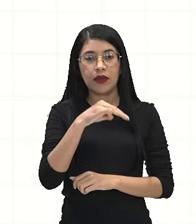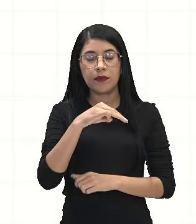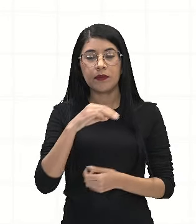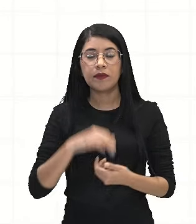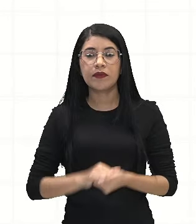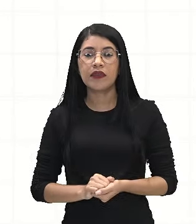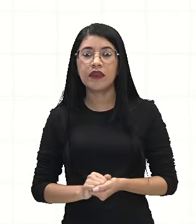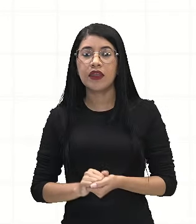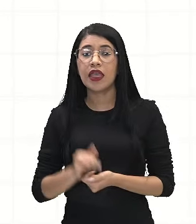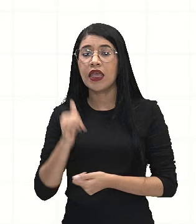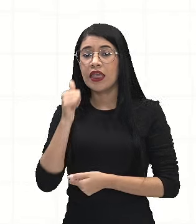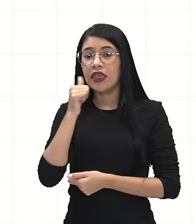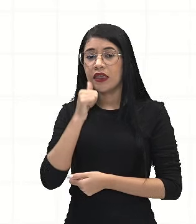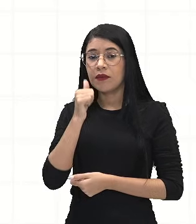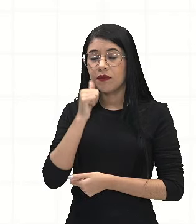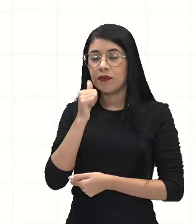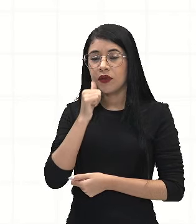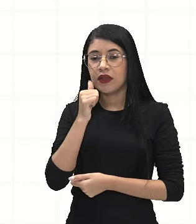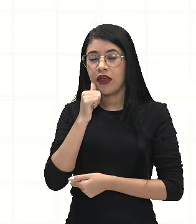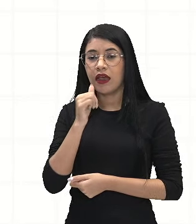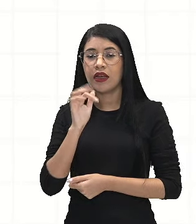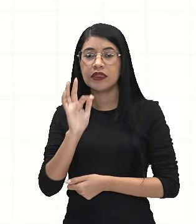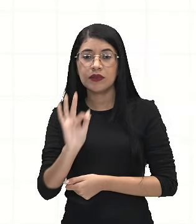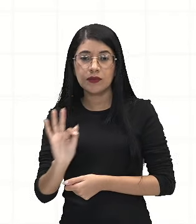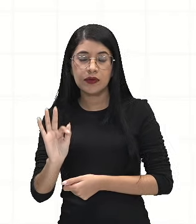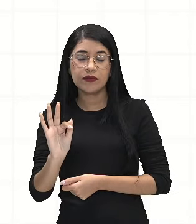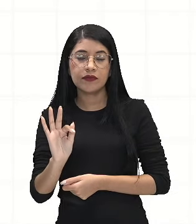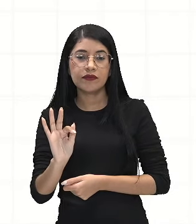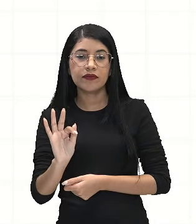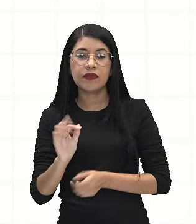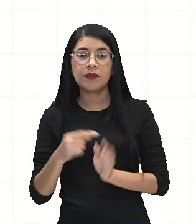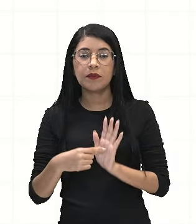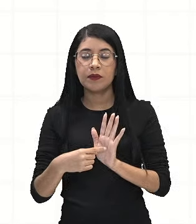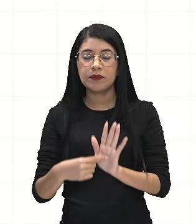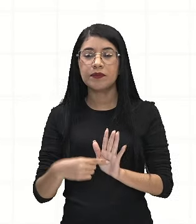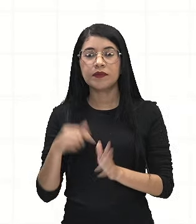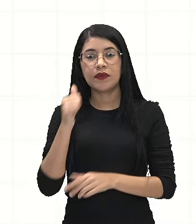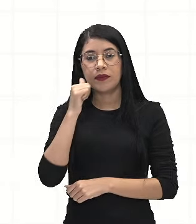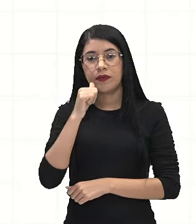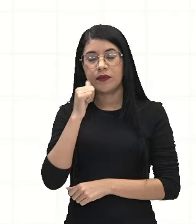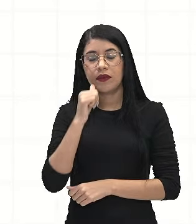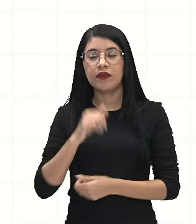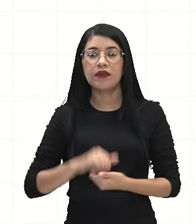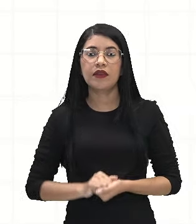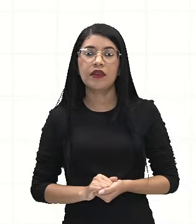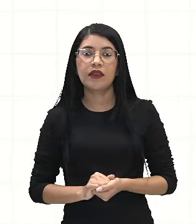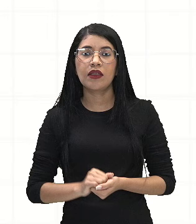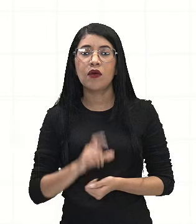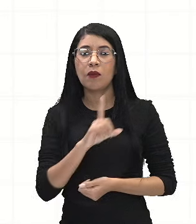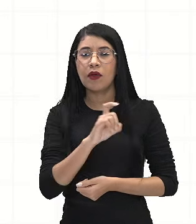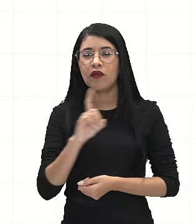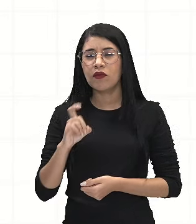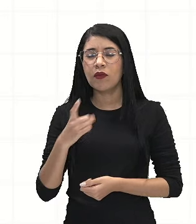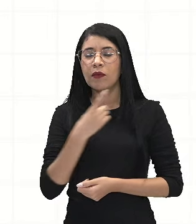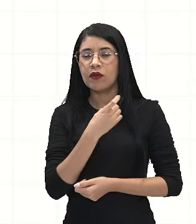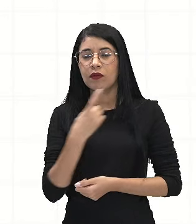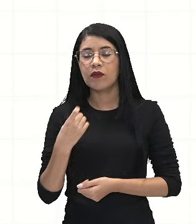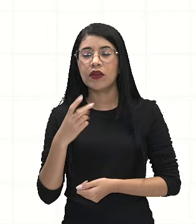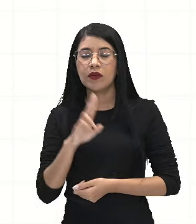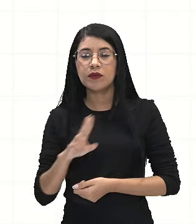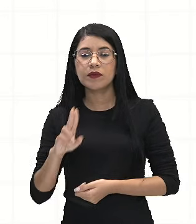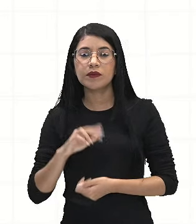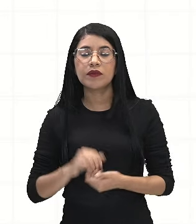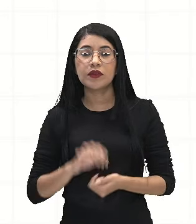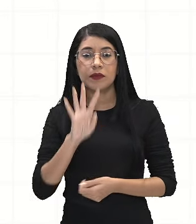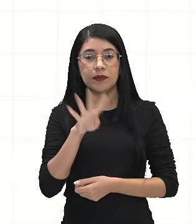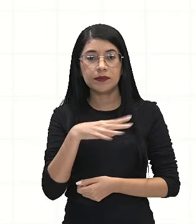quantas mulheres, eles colocaram a letra F para representar as mulheres, usam cada perfume. Então, aqui a gente tem